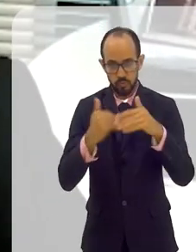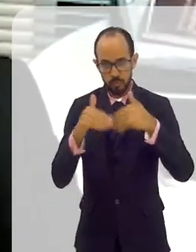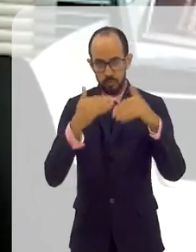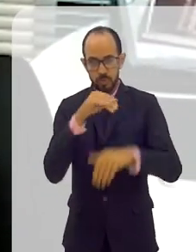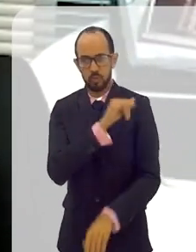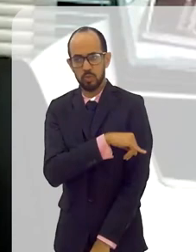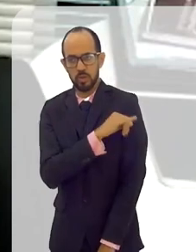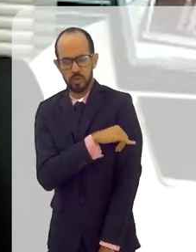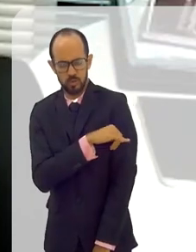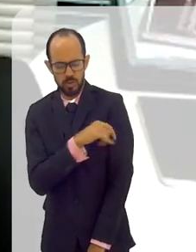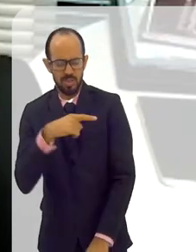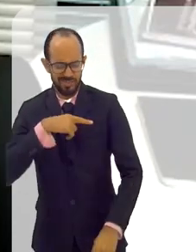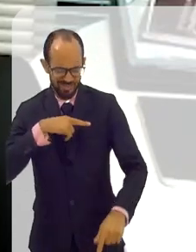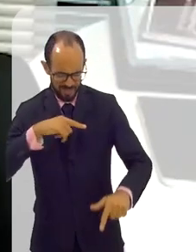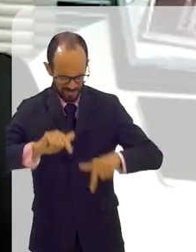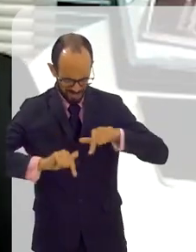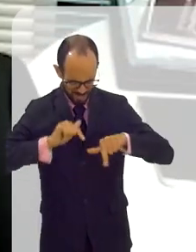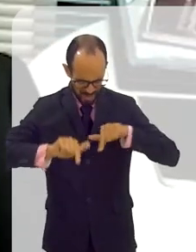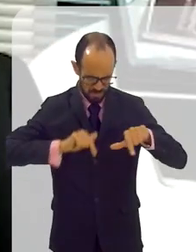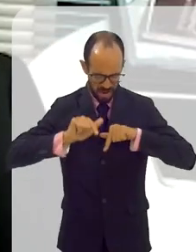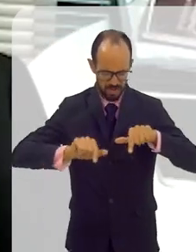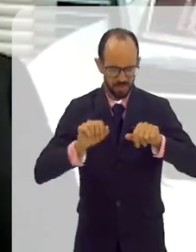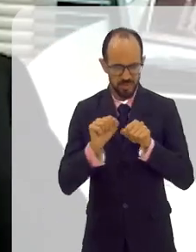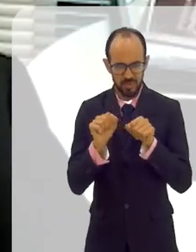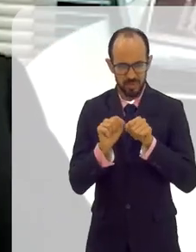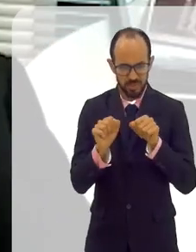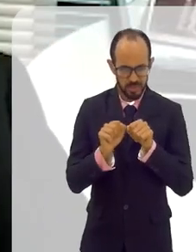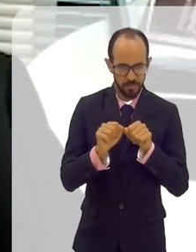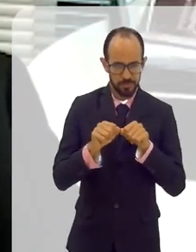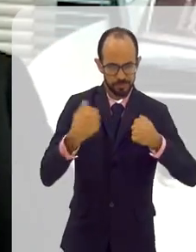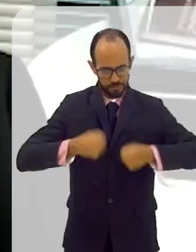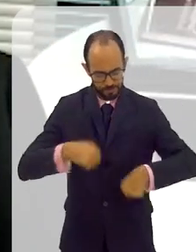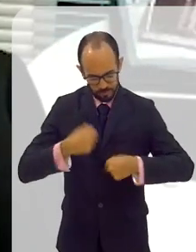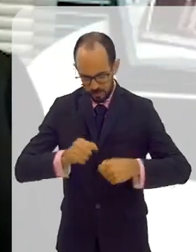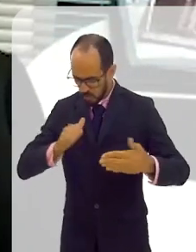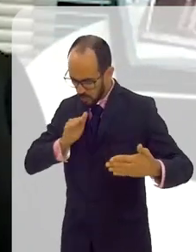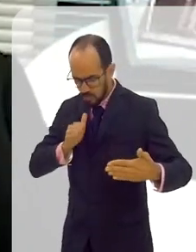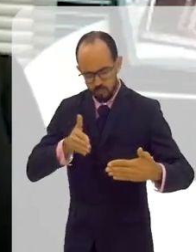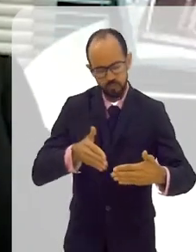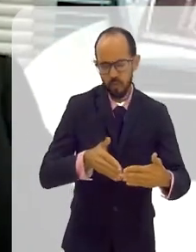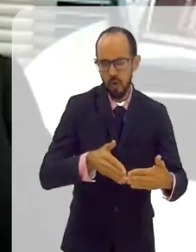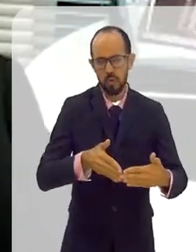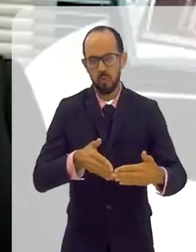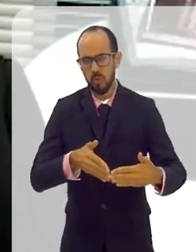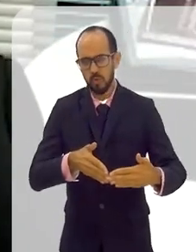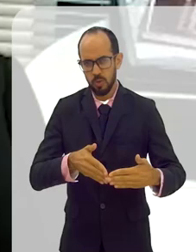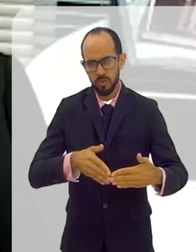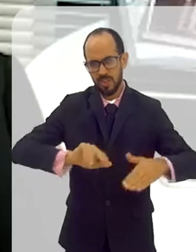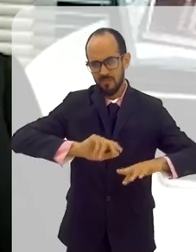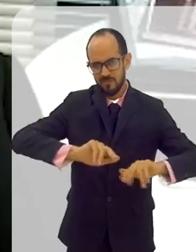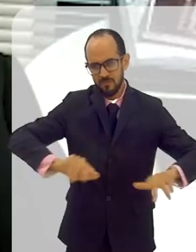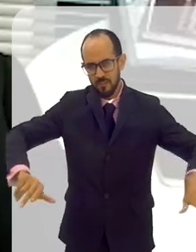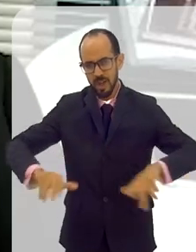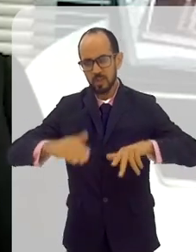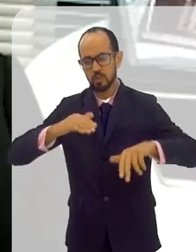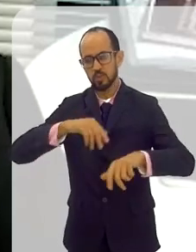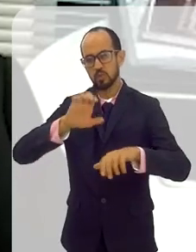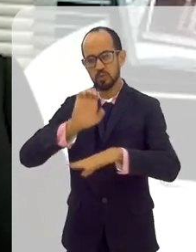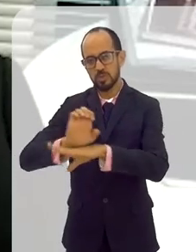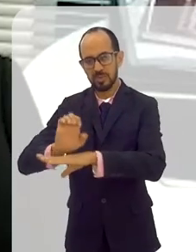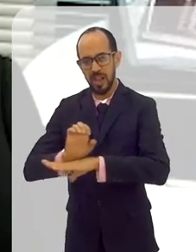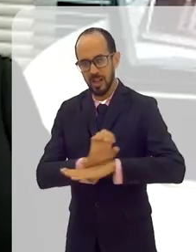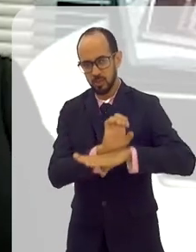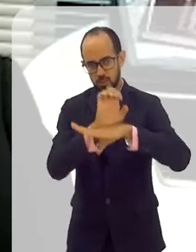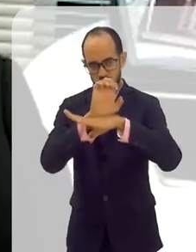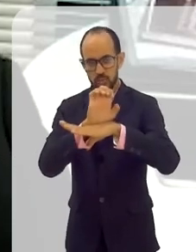Desenvolvimento do Rio de Janeiro. Há muito trabalho a ser feito, precisamos ter foco a diferentes